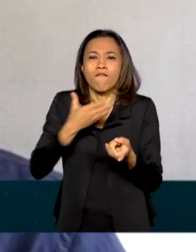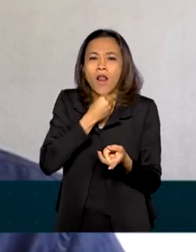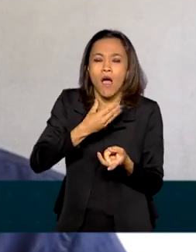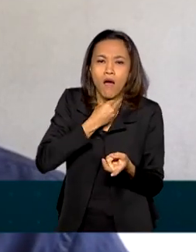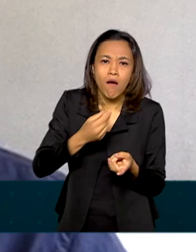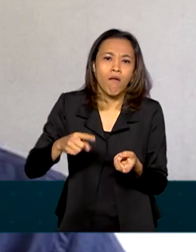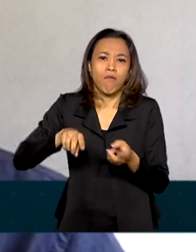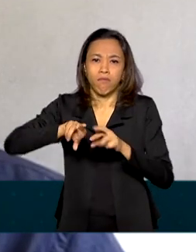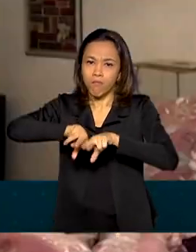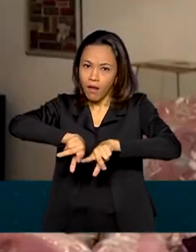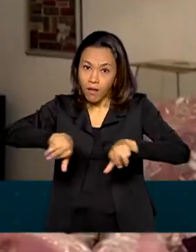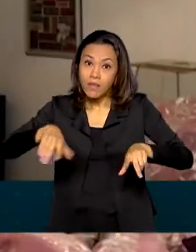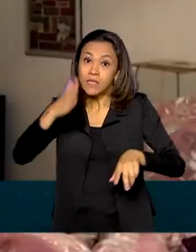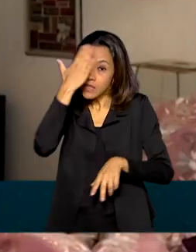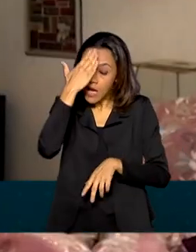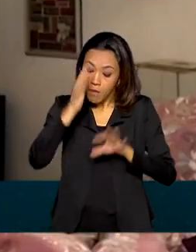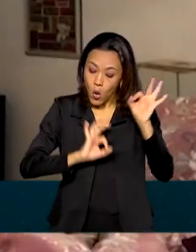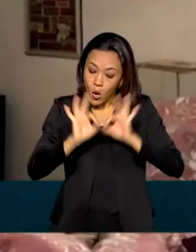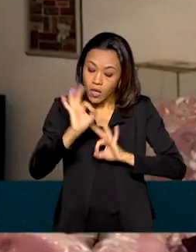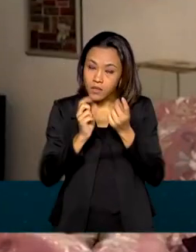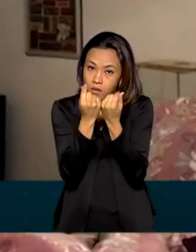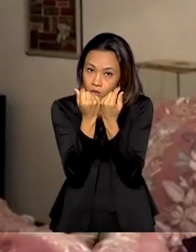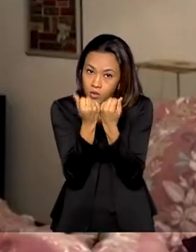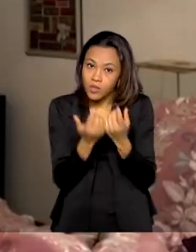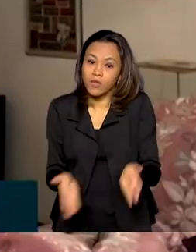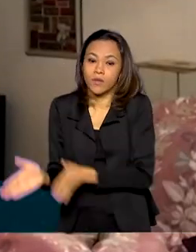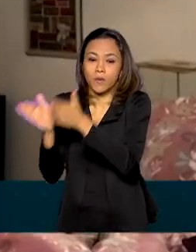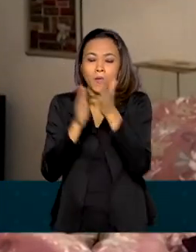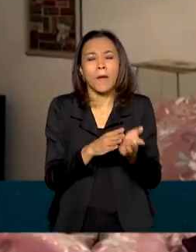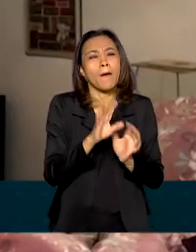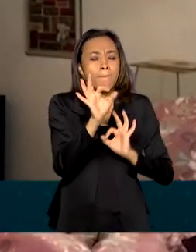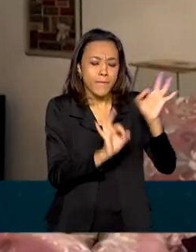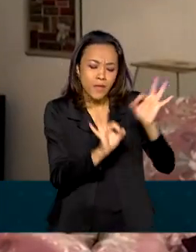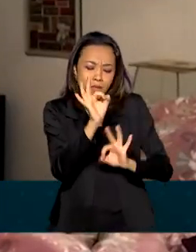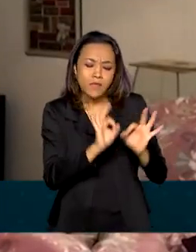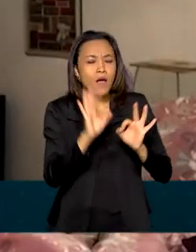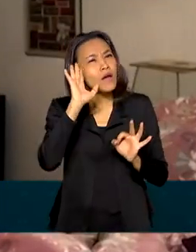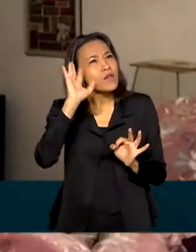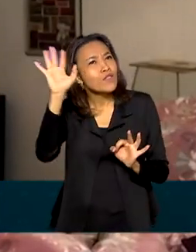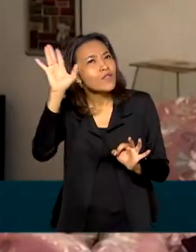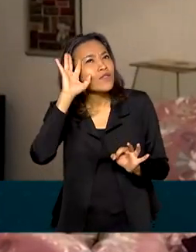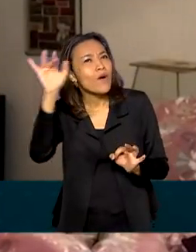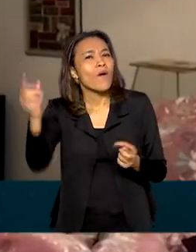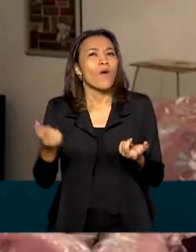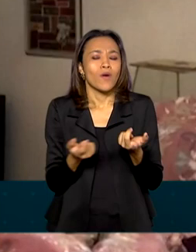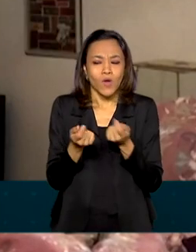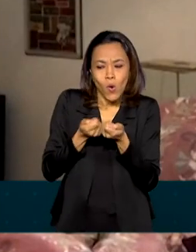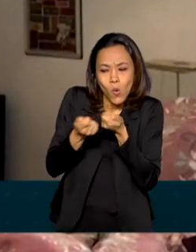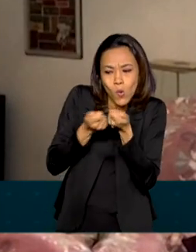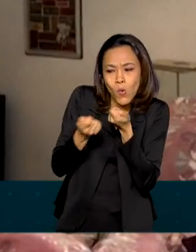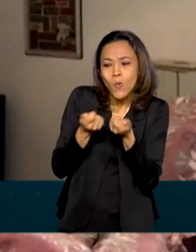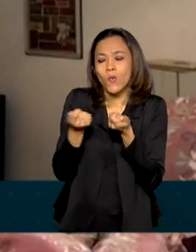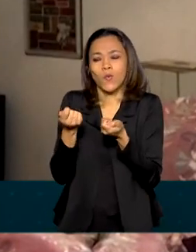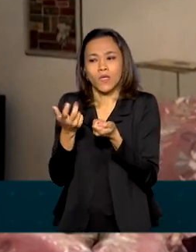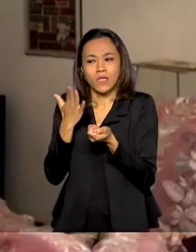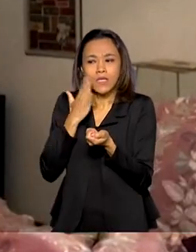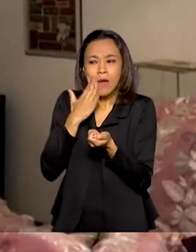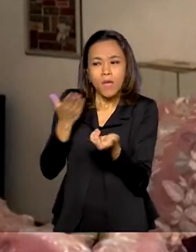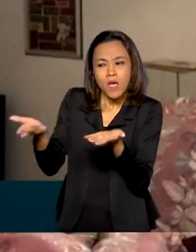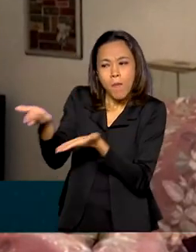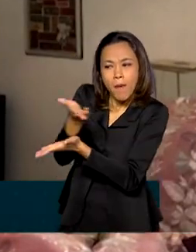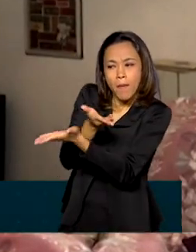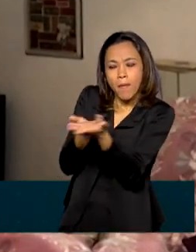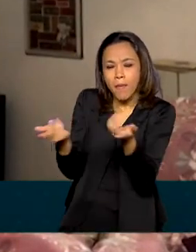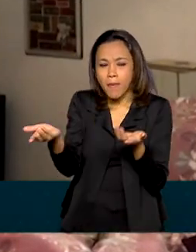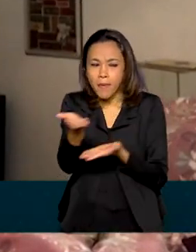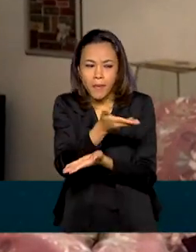planejar as próprias finanças. Planejar para realizar sonhos, programar gastos, conhecer as relações de consumo e